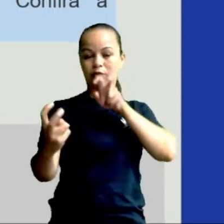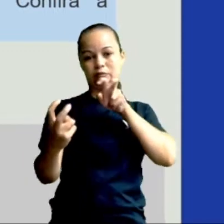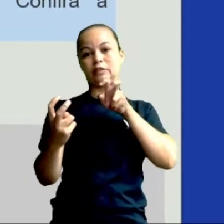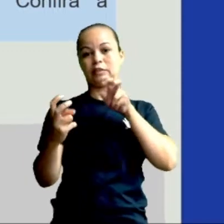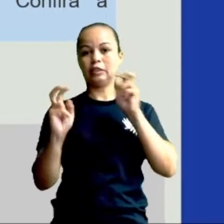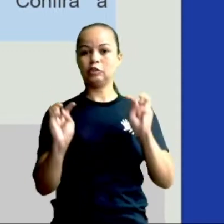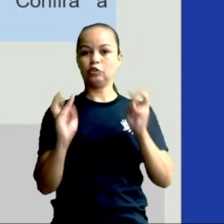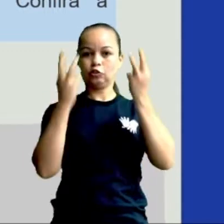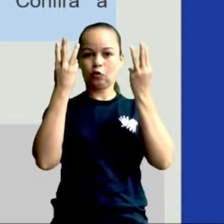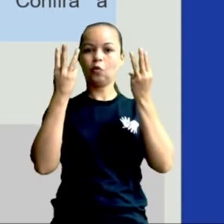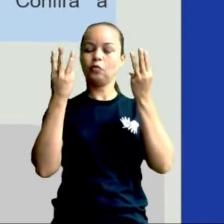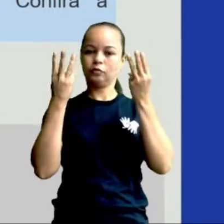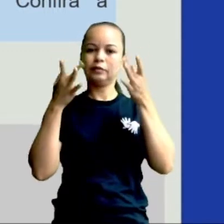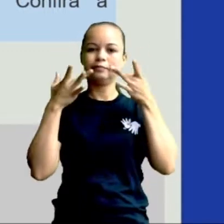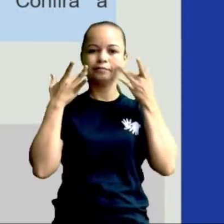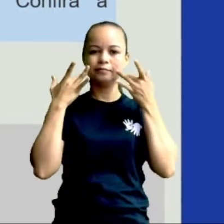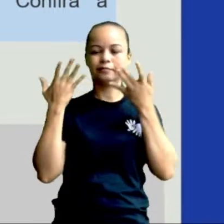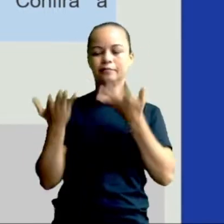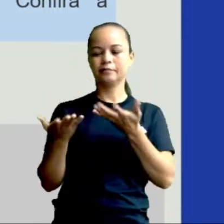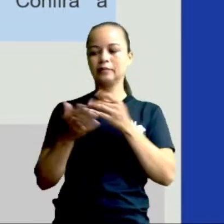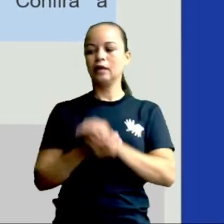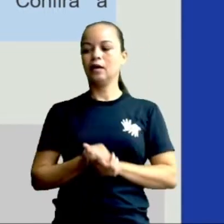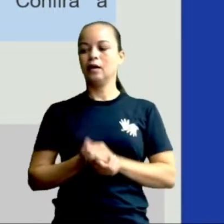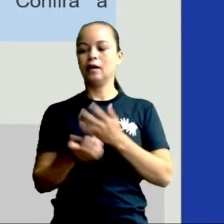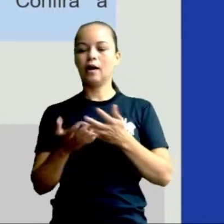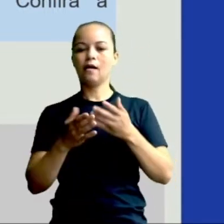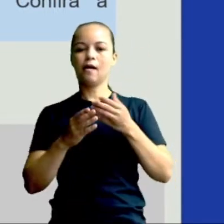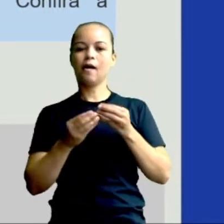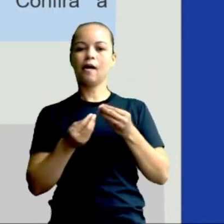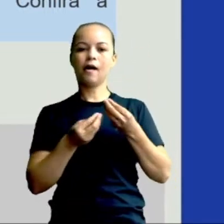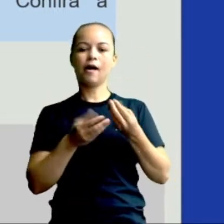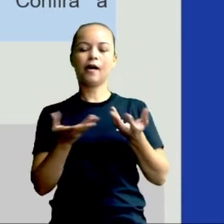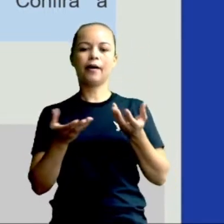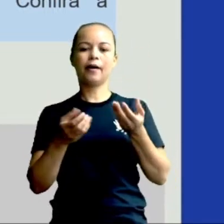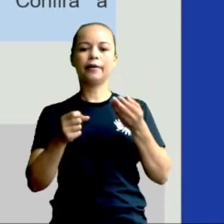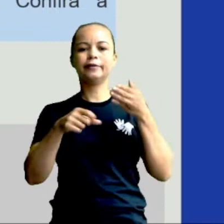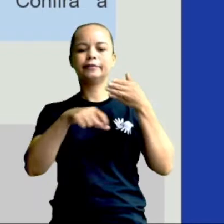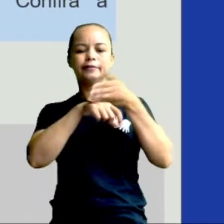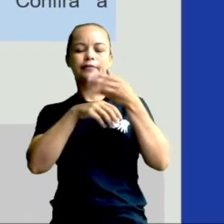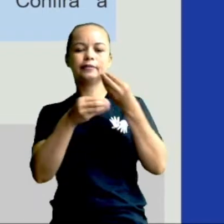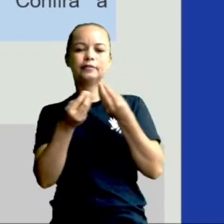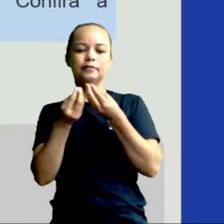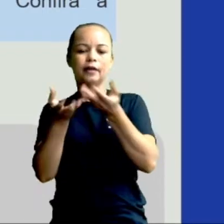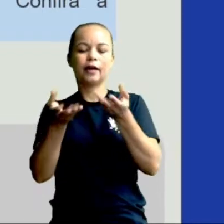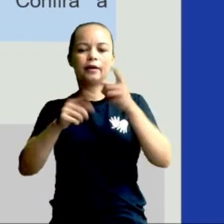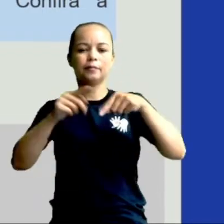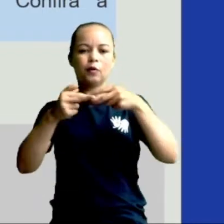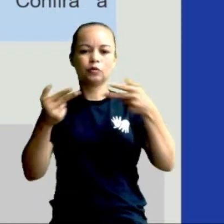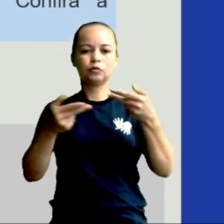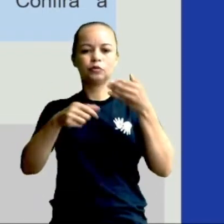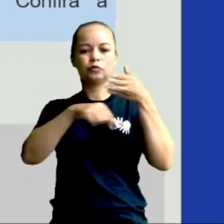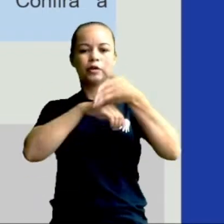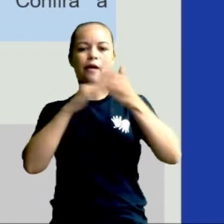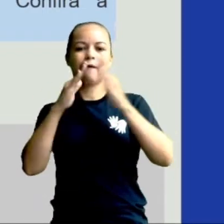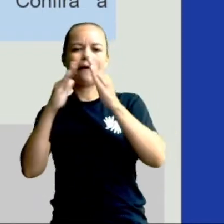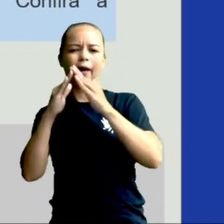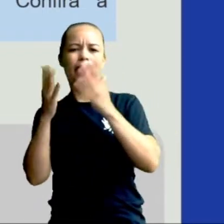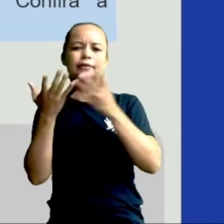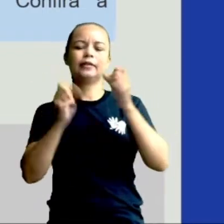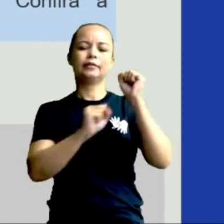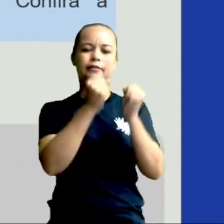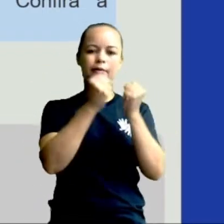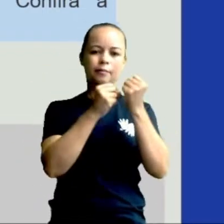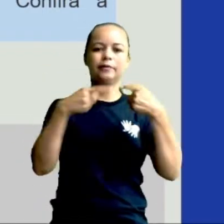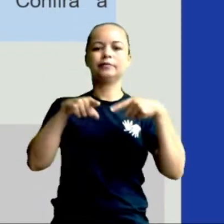espetáculos. A entrega de produtos em casa ou nas empresas, que antes ainda era visto como